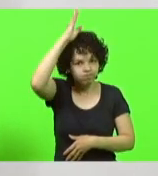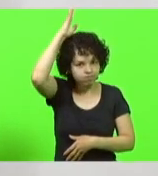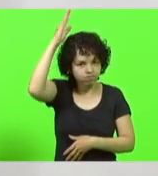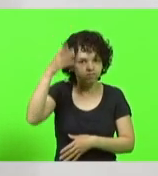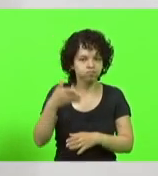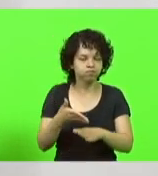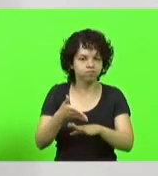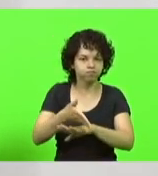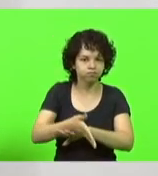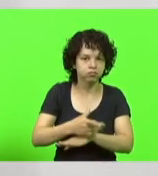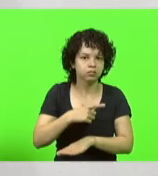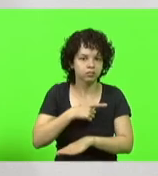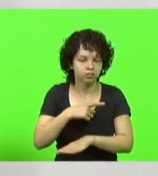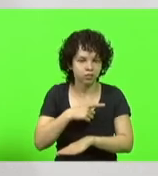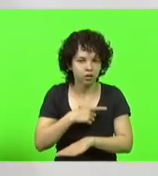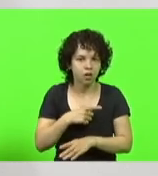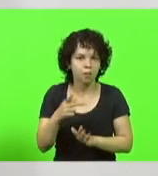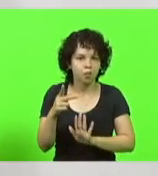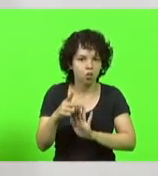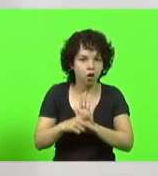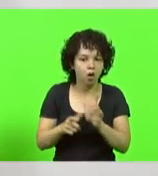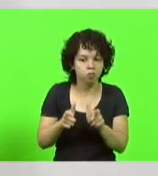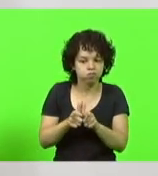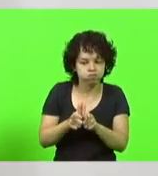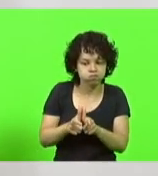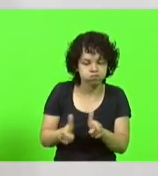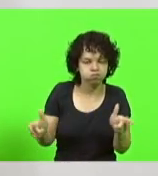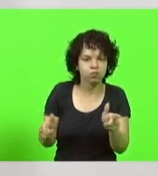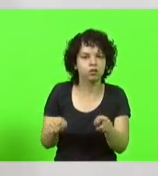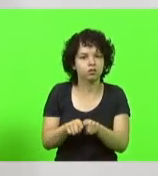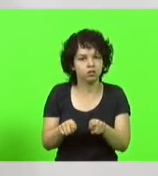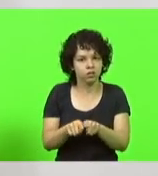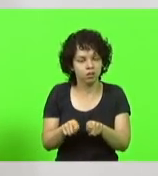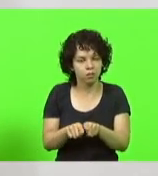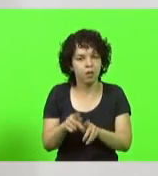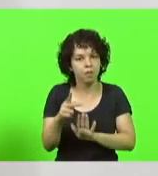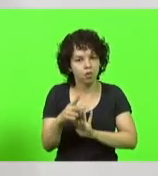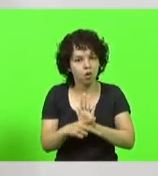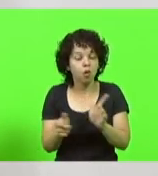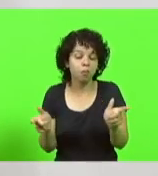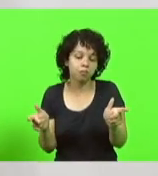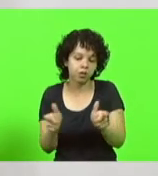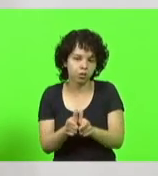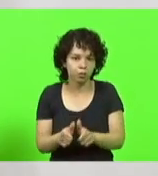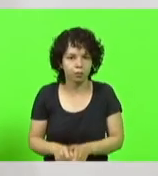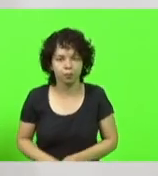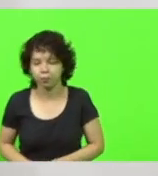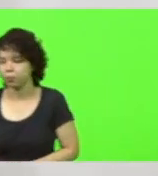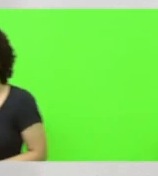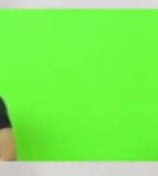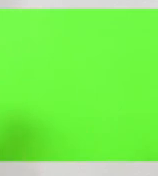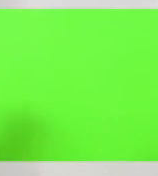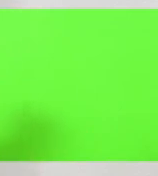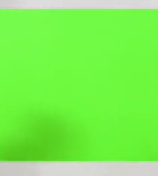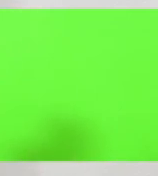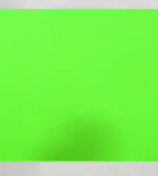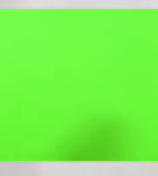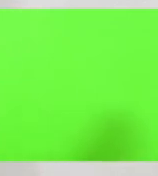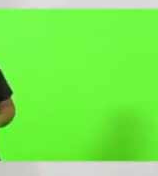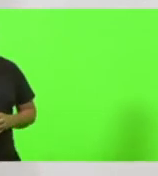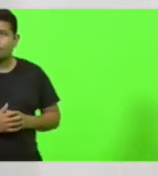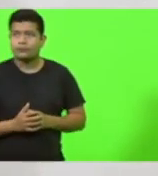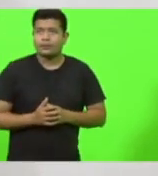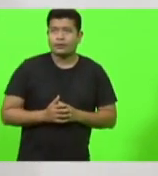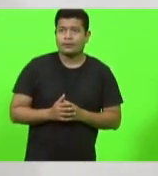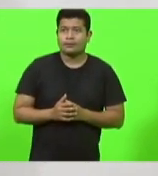tem projetos macros e os projetos menores, e os menores entendemos,